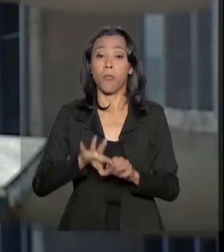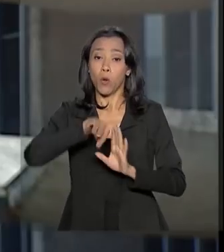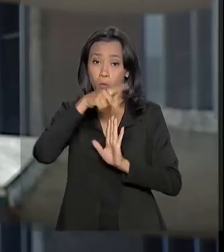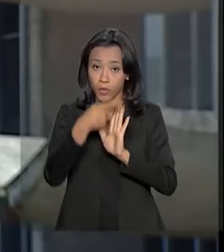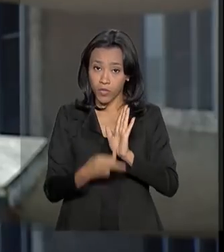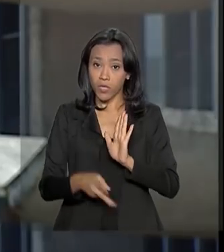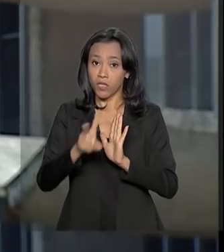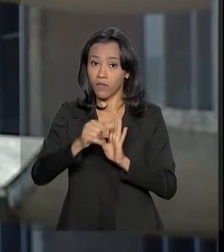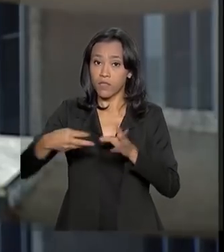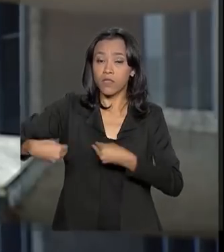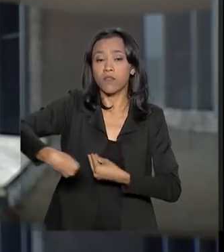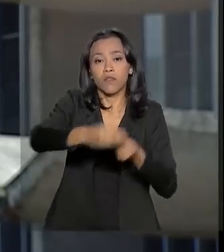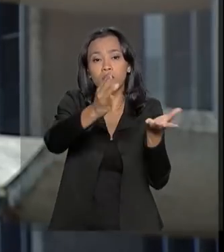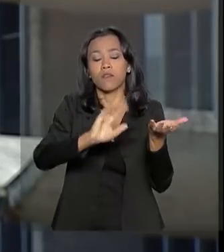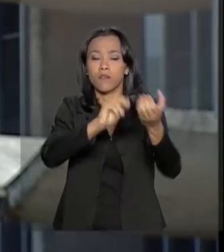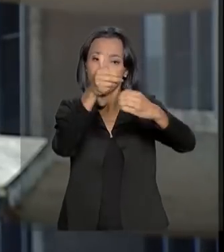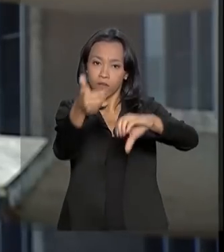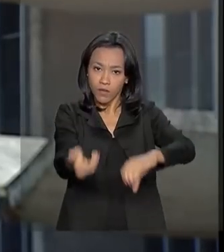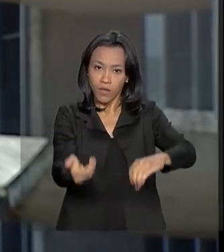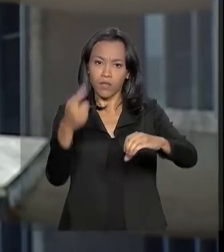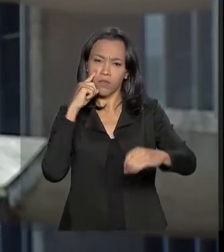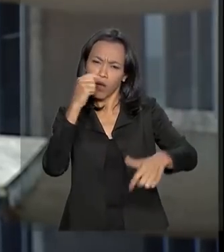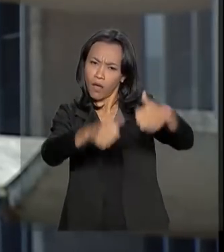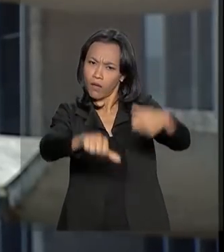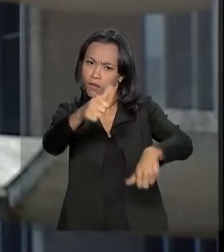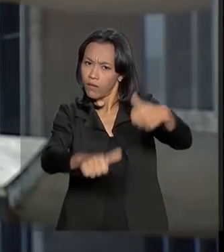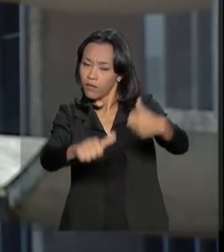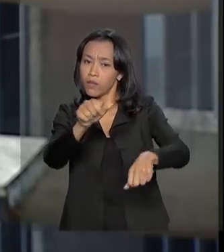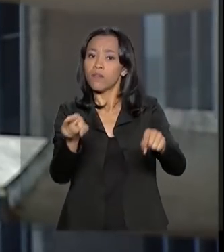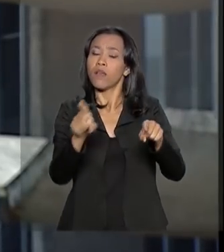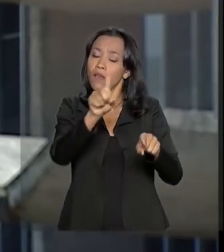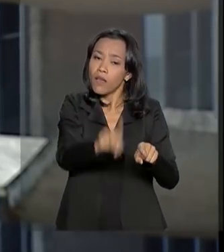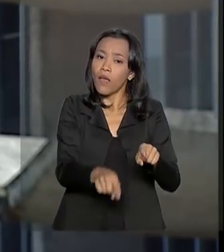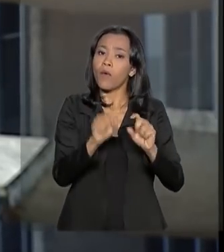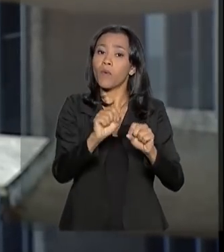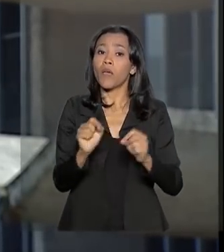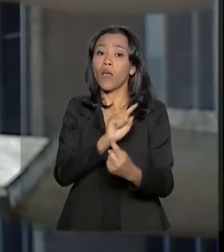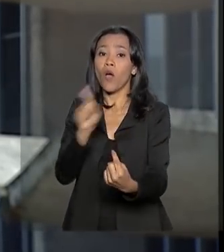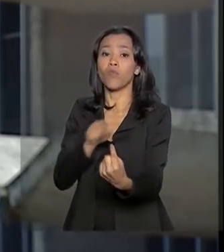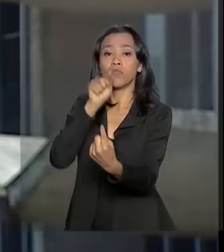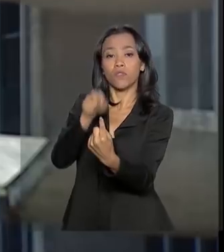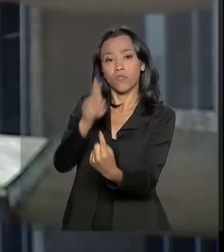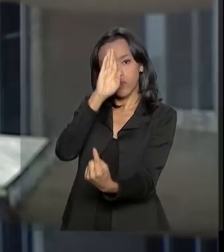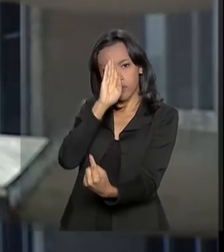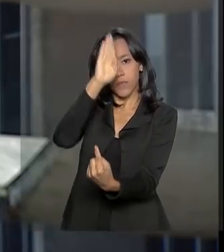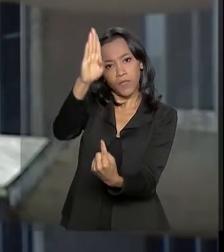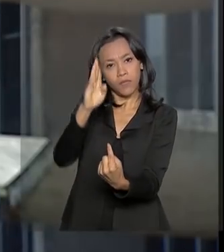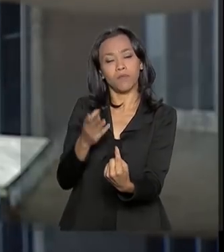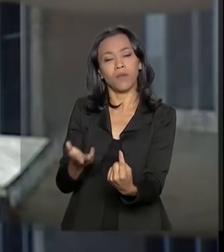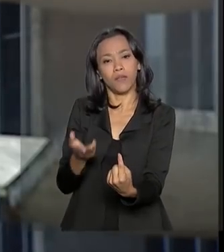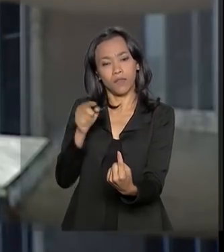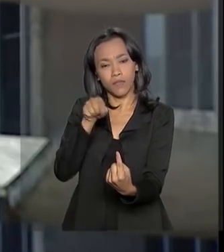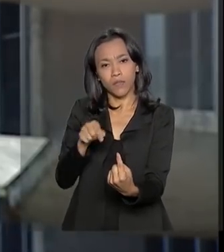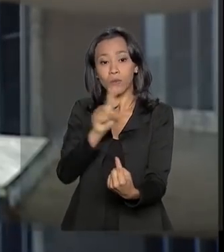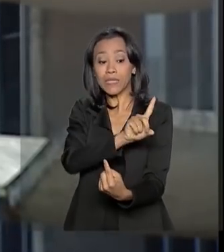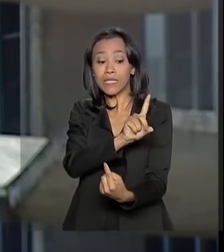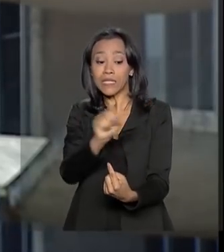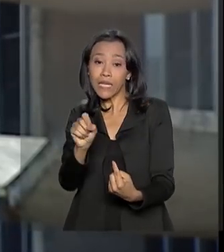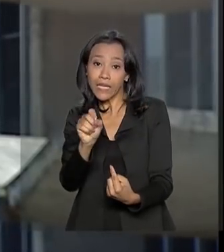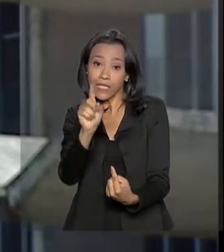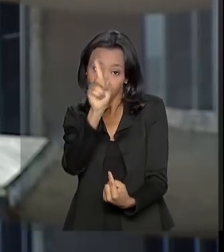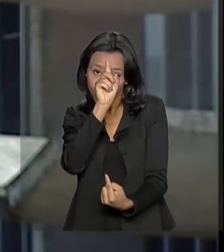será enviado ao Congresso Nacional para análise e faz parte das metas prioritárias dos 100 dias